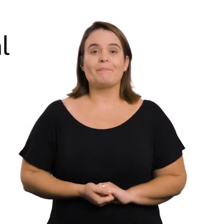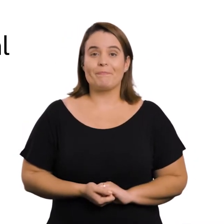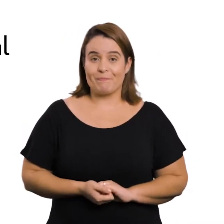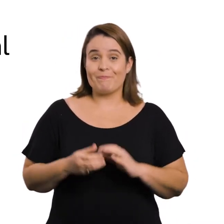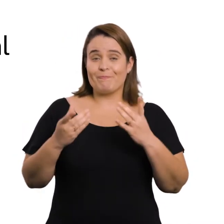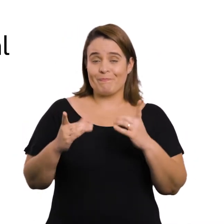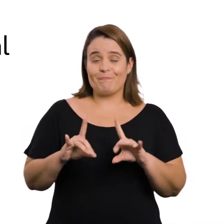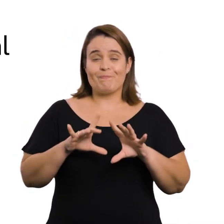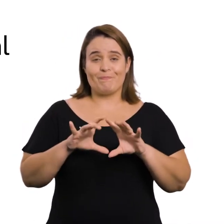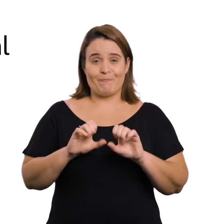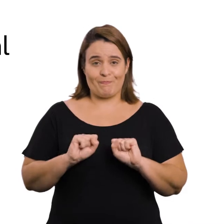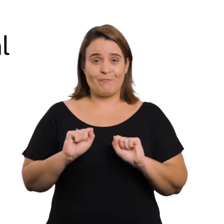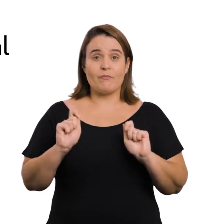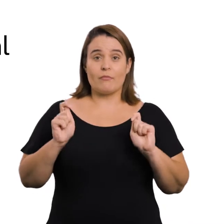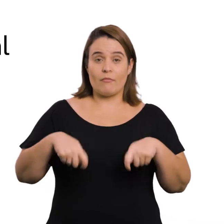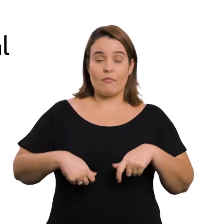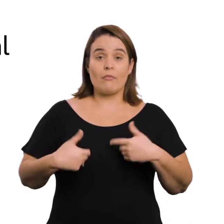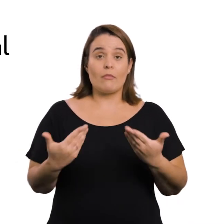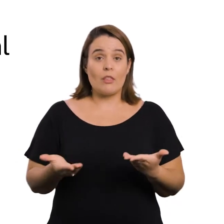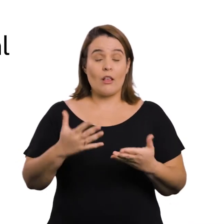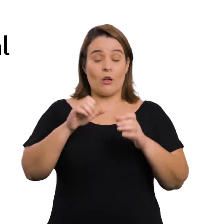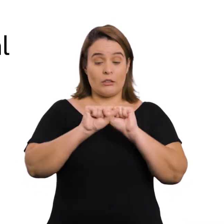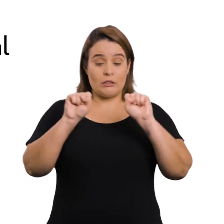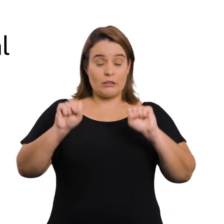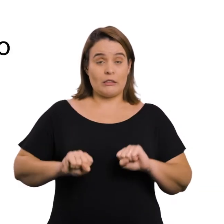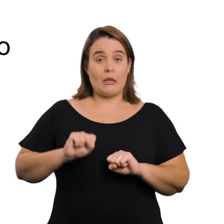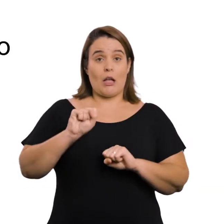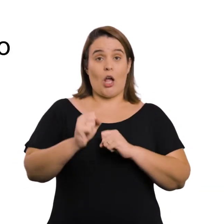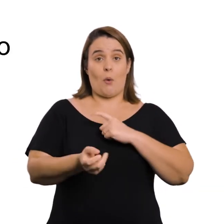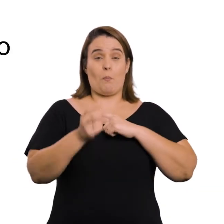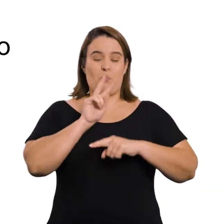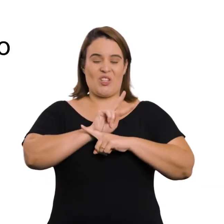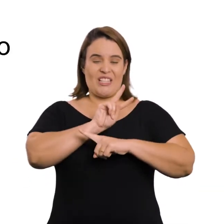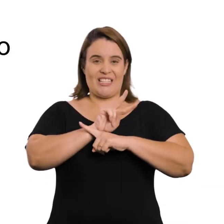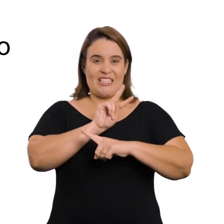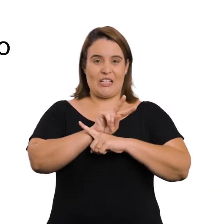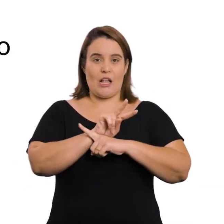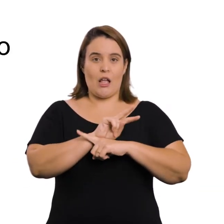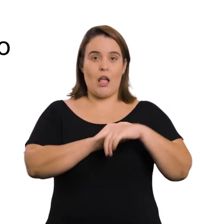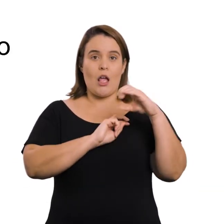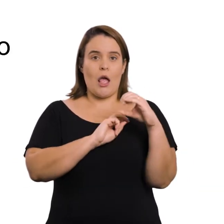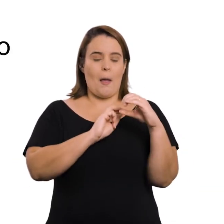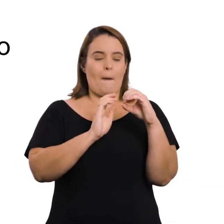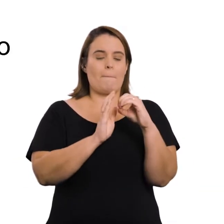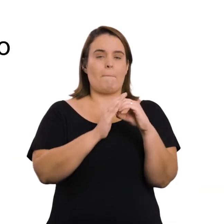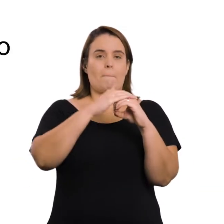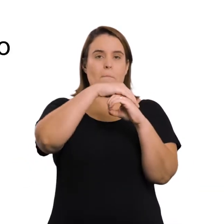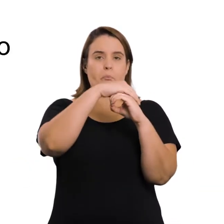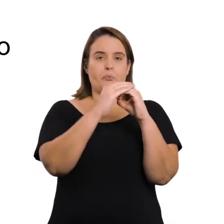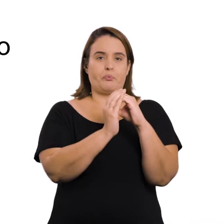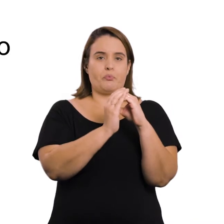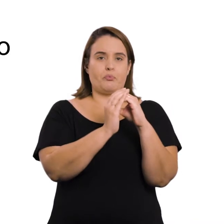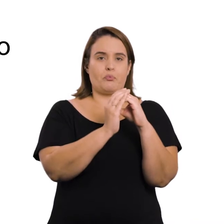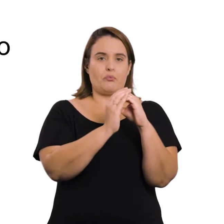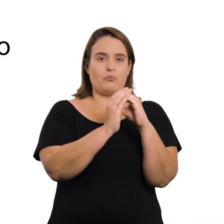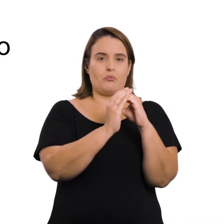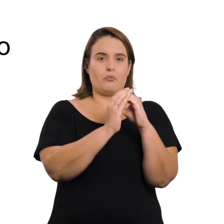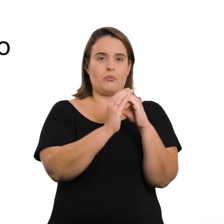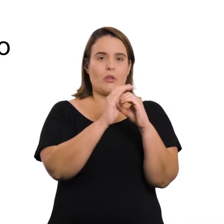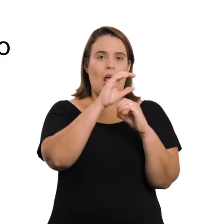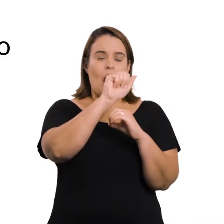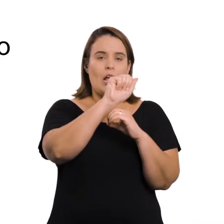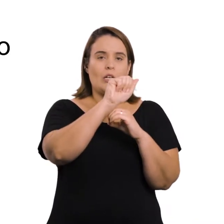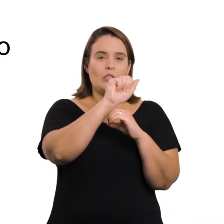genéticos ou ambientais, na esclerose múltipla, o sistema imunológico começa a agredir a bainha de mielina